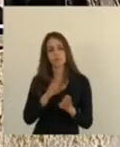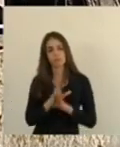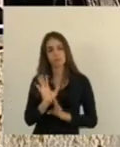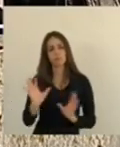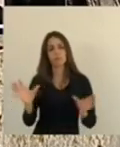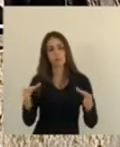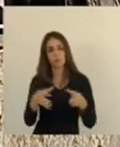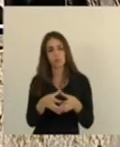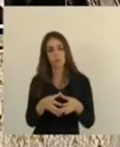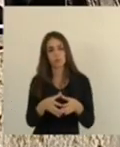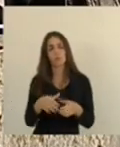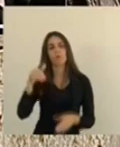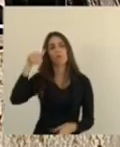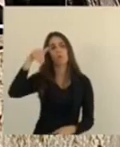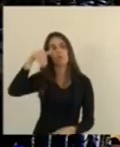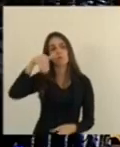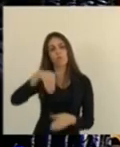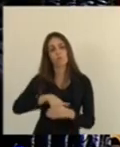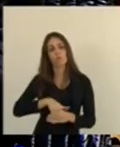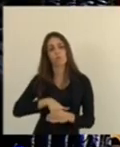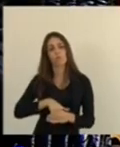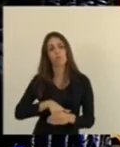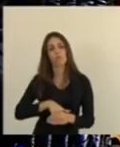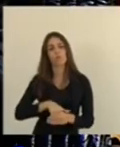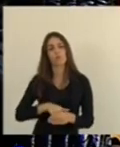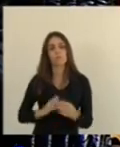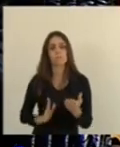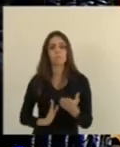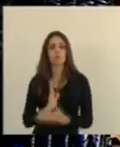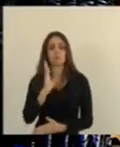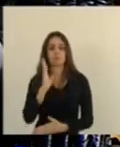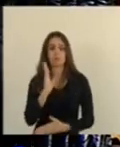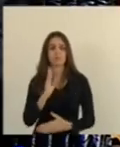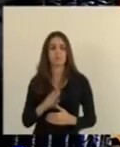pela votação pela aprovação da matéria